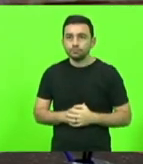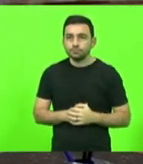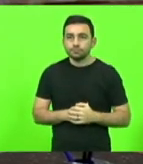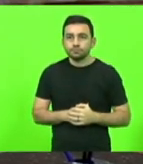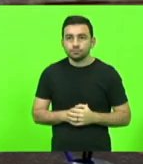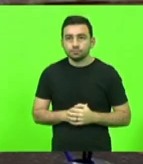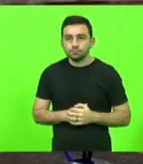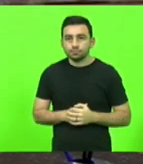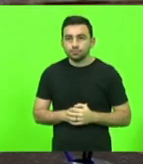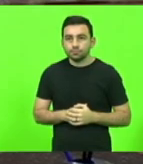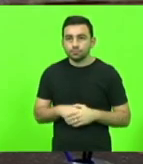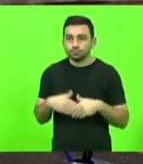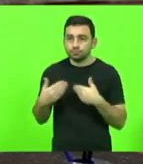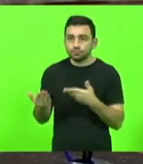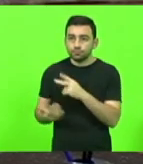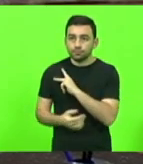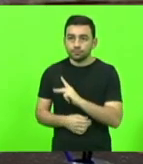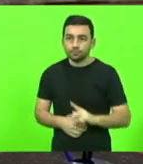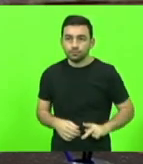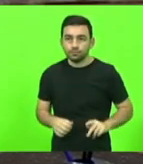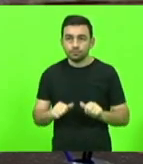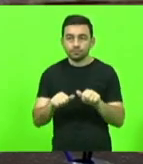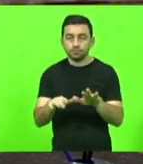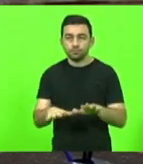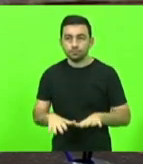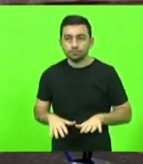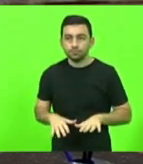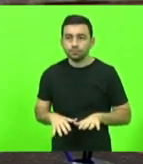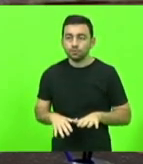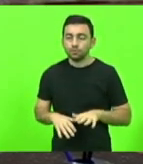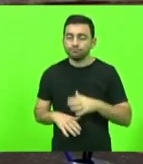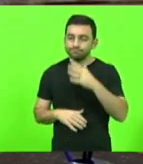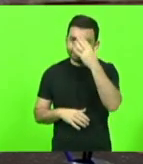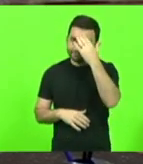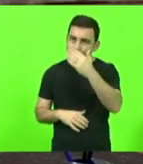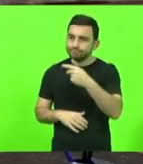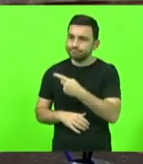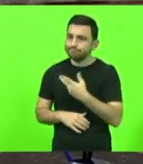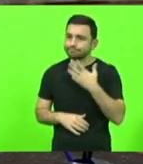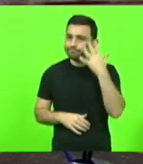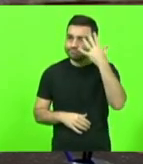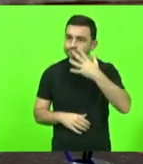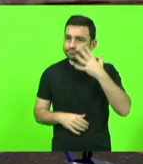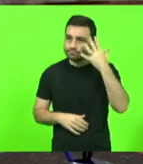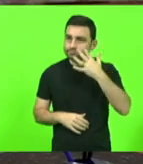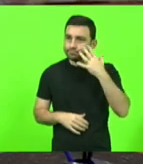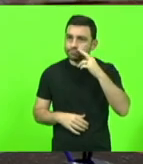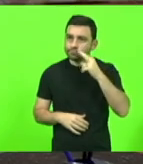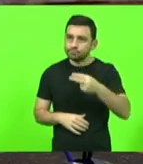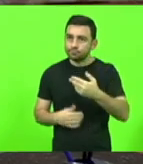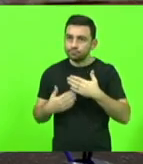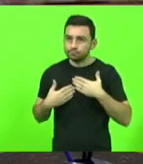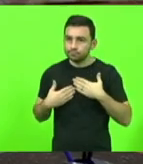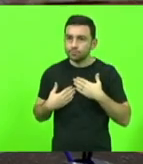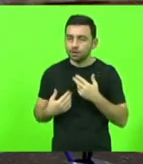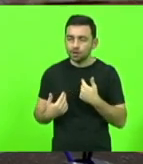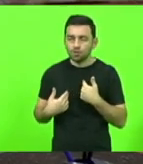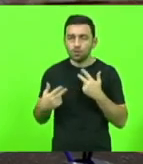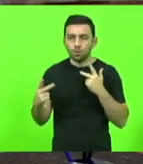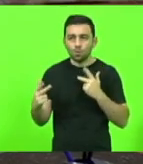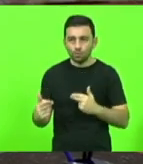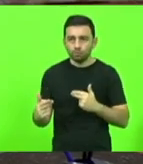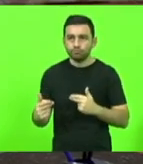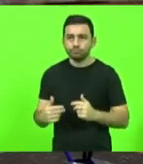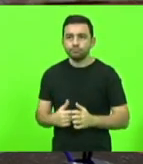preside esta sessão, obrigado pelas palavras de reconhecimento, a recíproca verdadeira de minha parte,